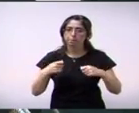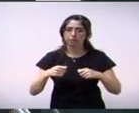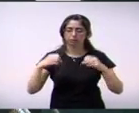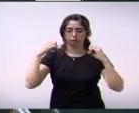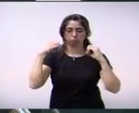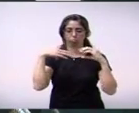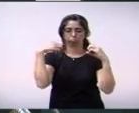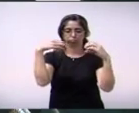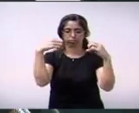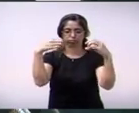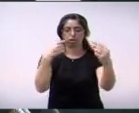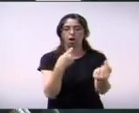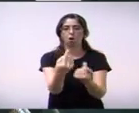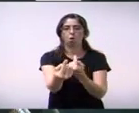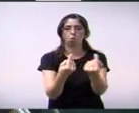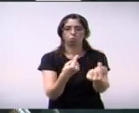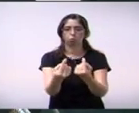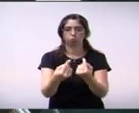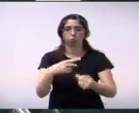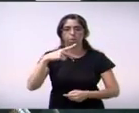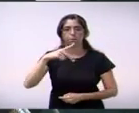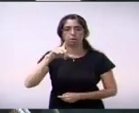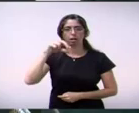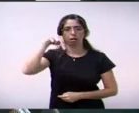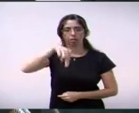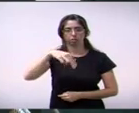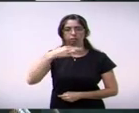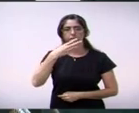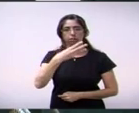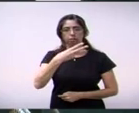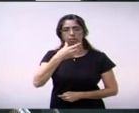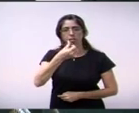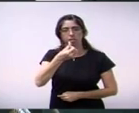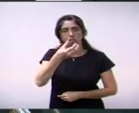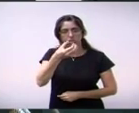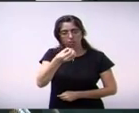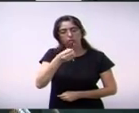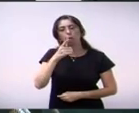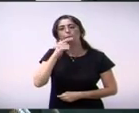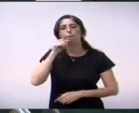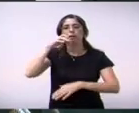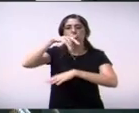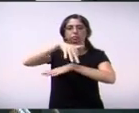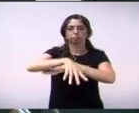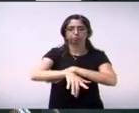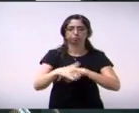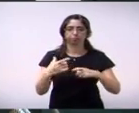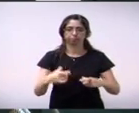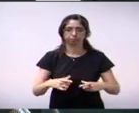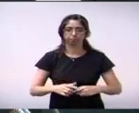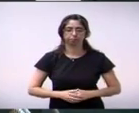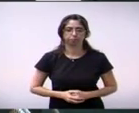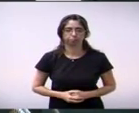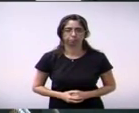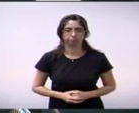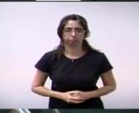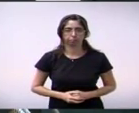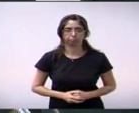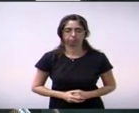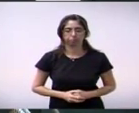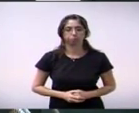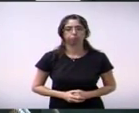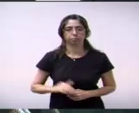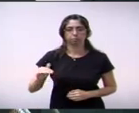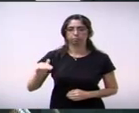extensão da estrada municipal PLN 360 no Parque da Represa. 149 do vereador